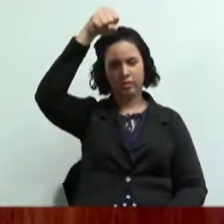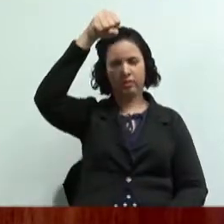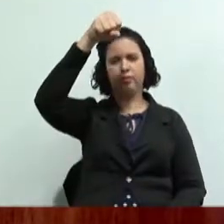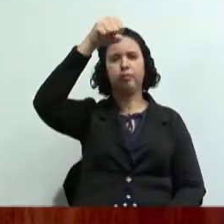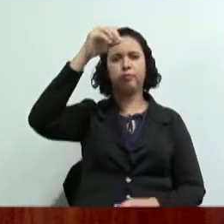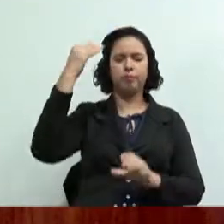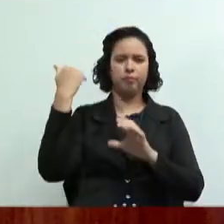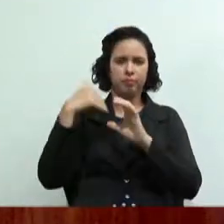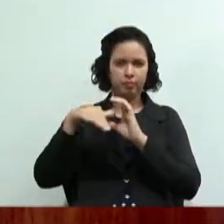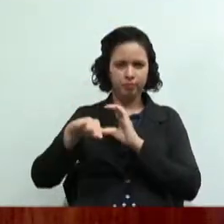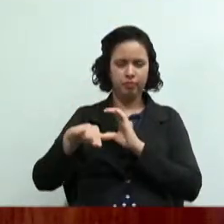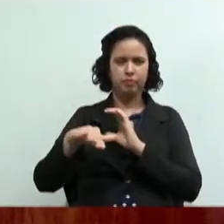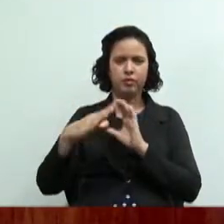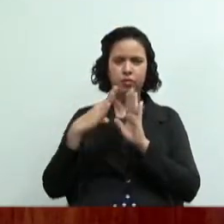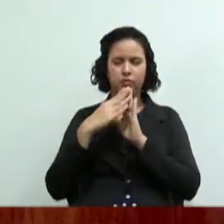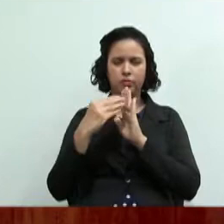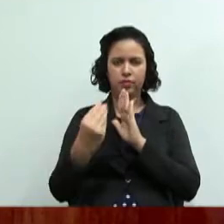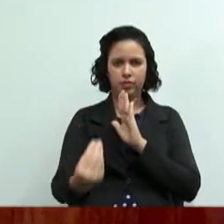o modelo ele já está